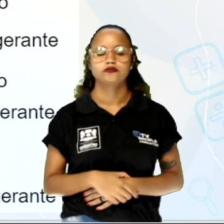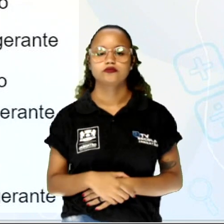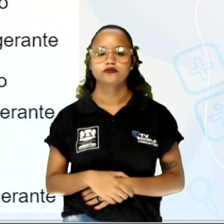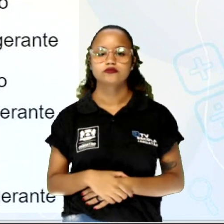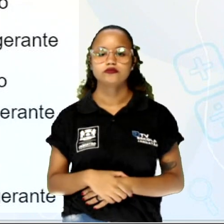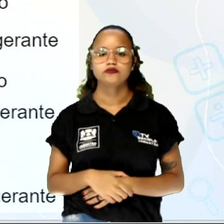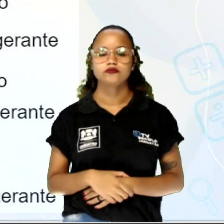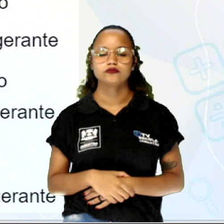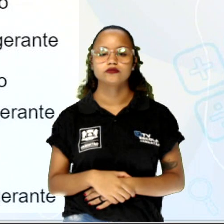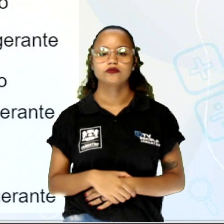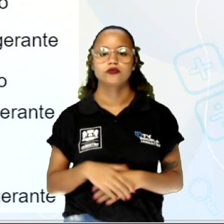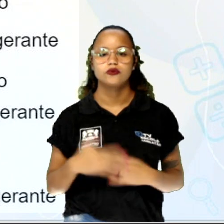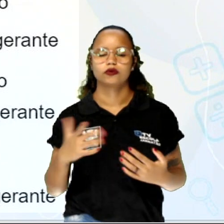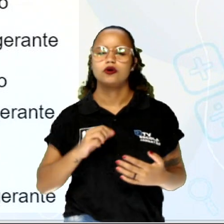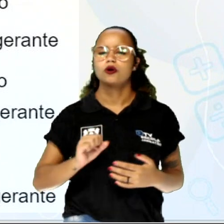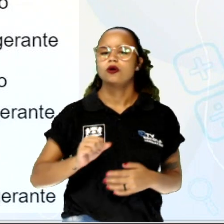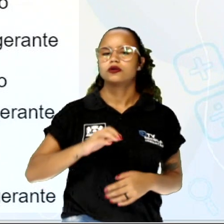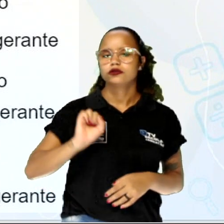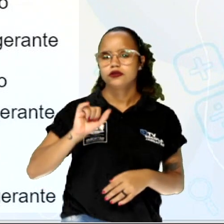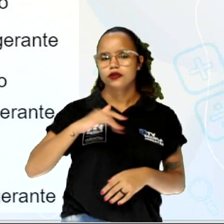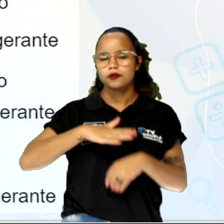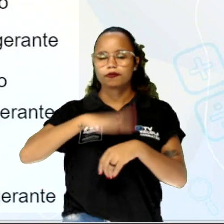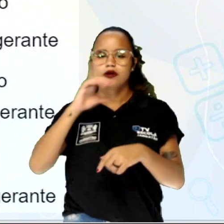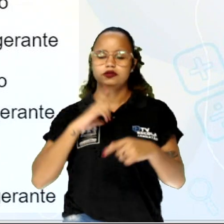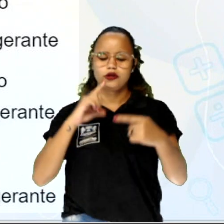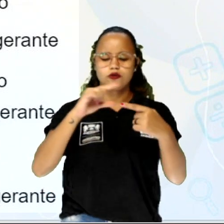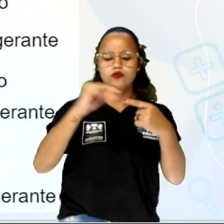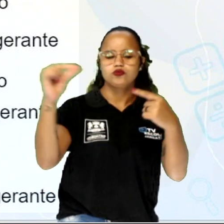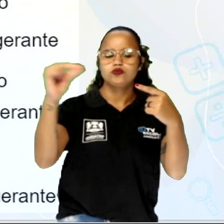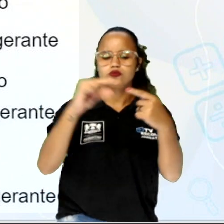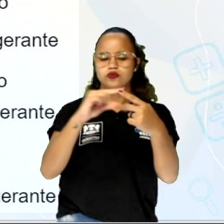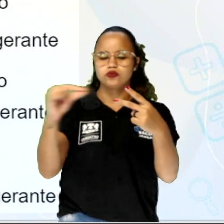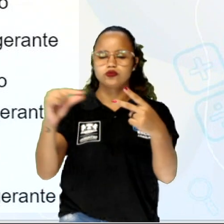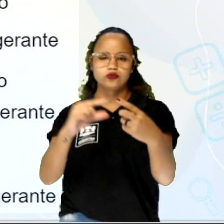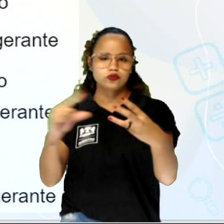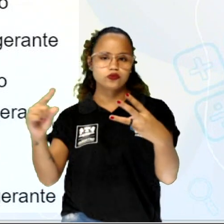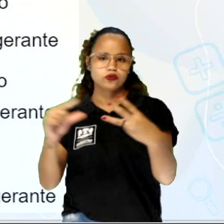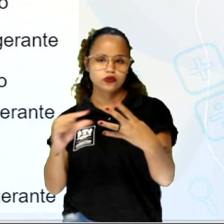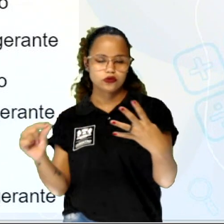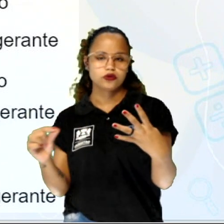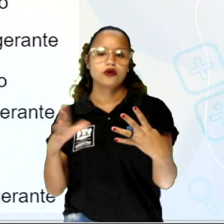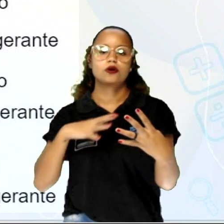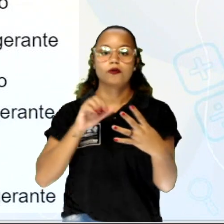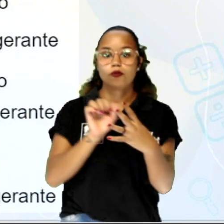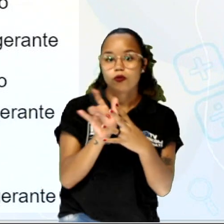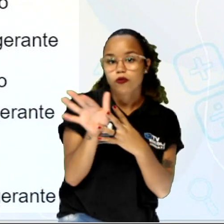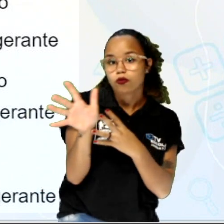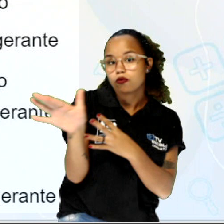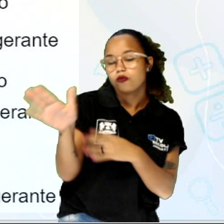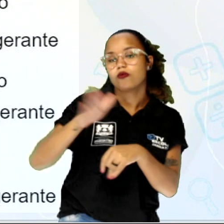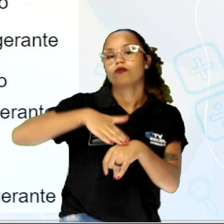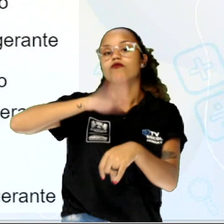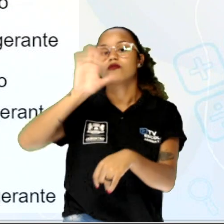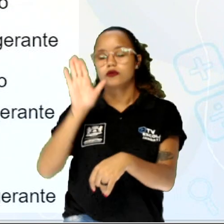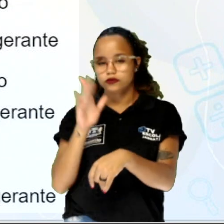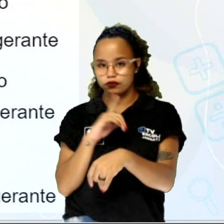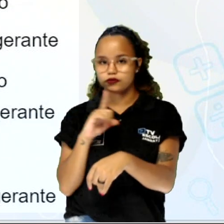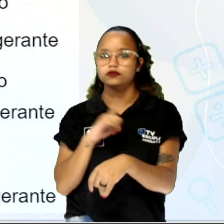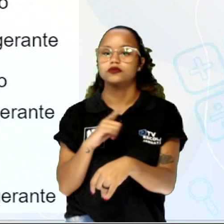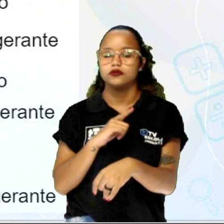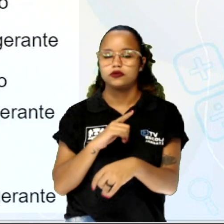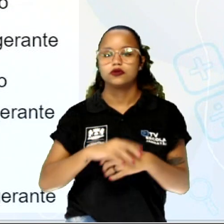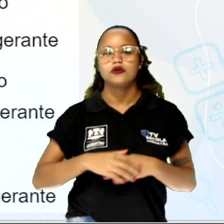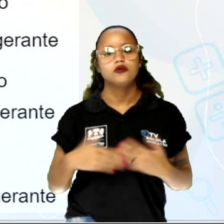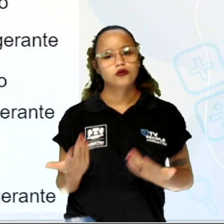mais fino ainda, né? E quanto mais o galho vai afinando, ele vai se espalhando, maior a quantidade de galhos que vai formando.